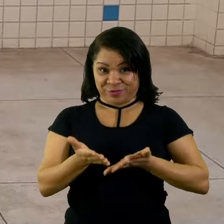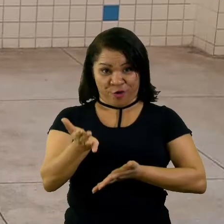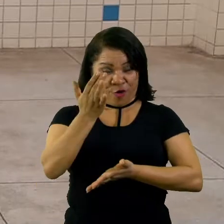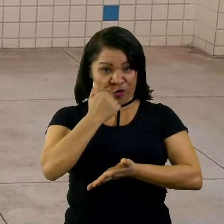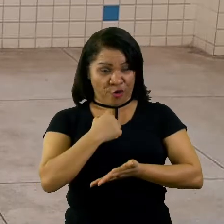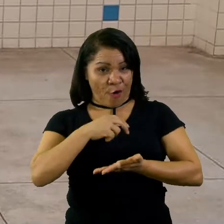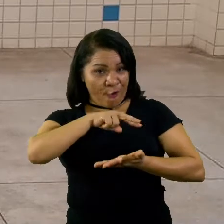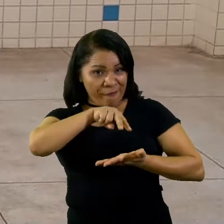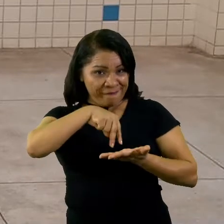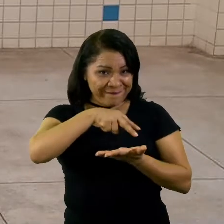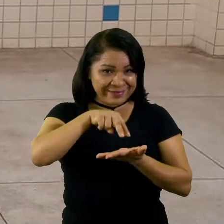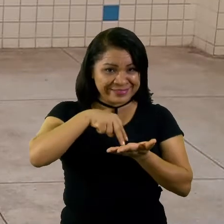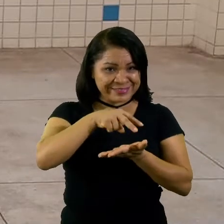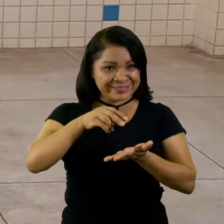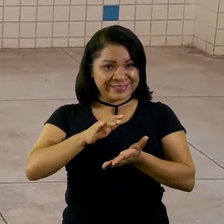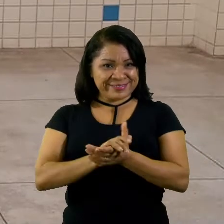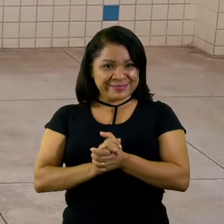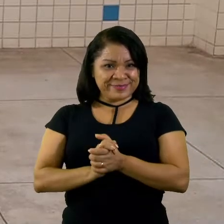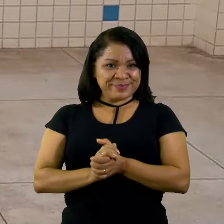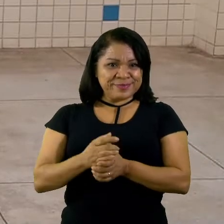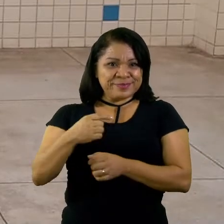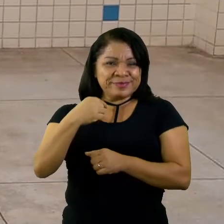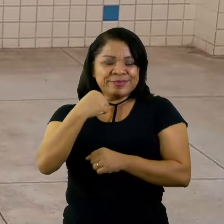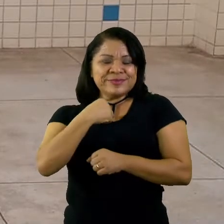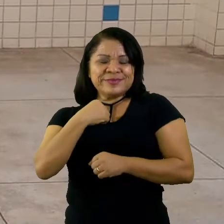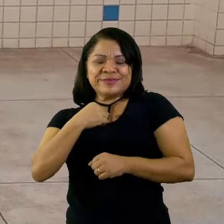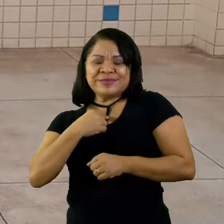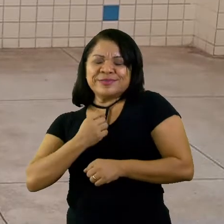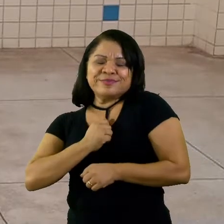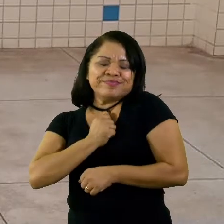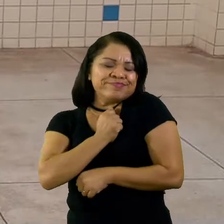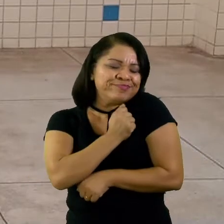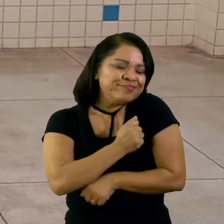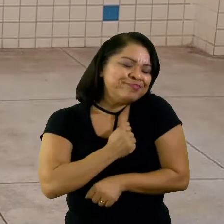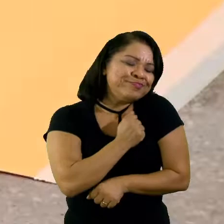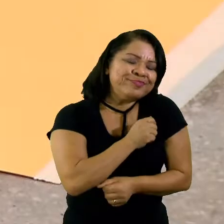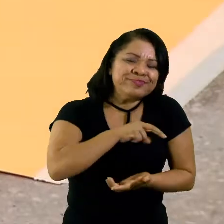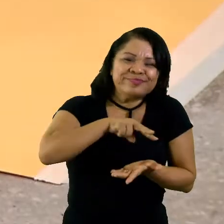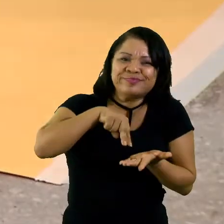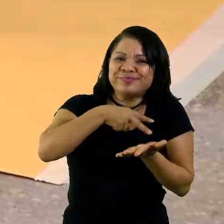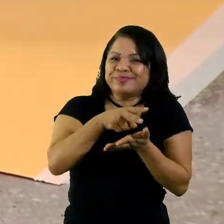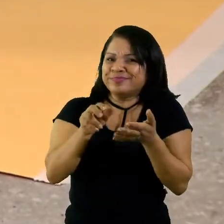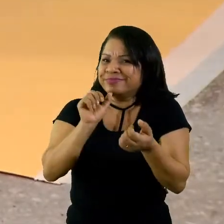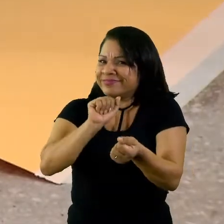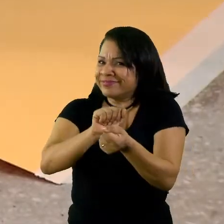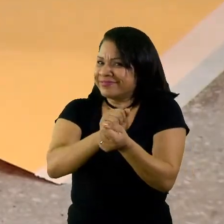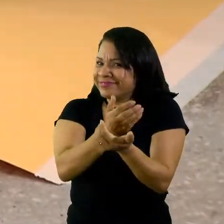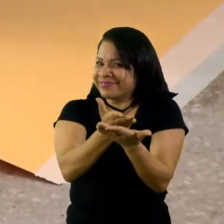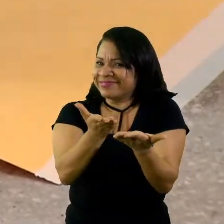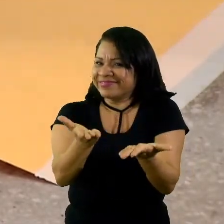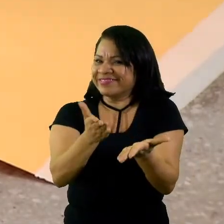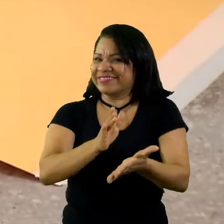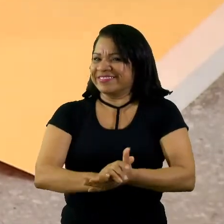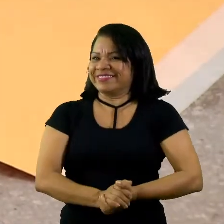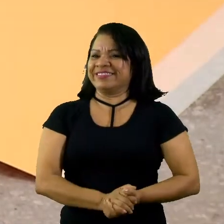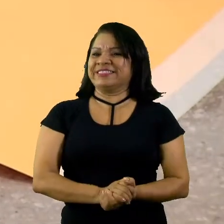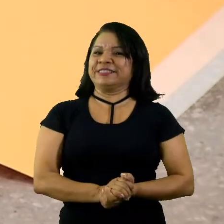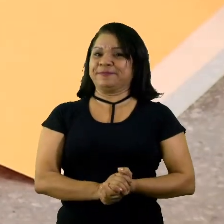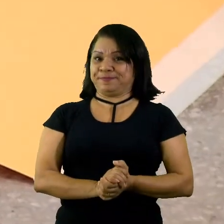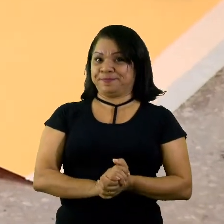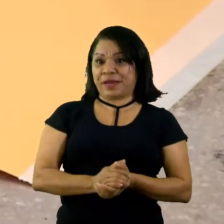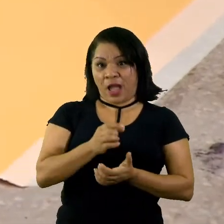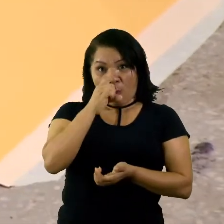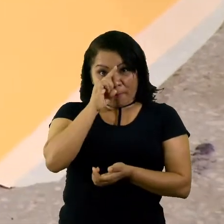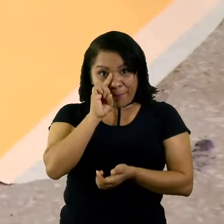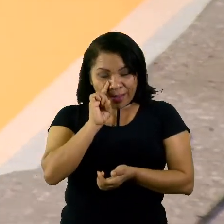Eu estava morrendo de saudade de dançar com vocês. Vamos pôr aqui no amarelo.